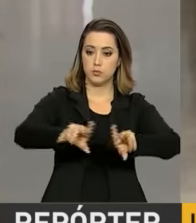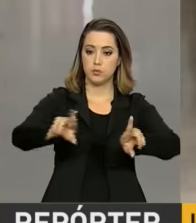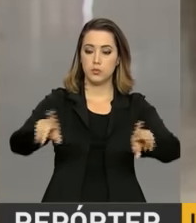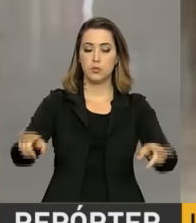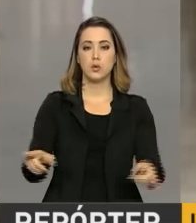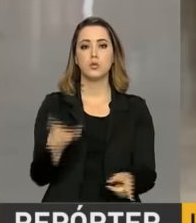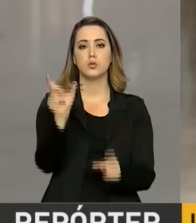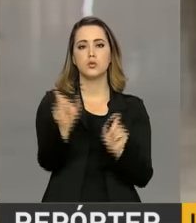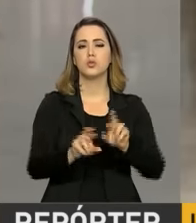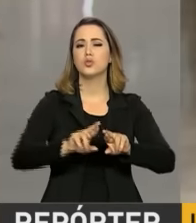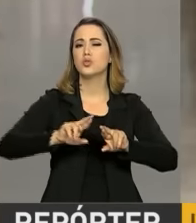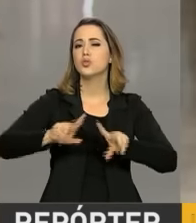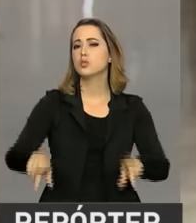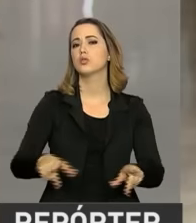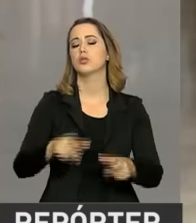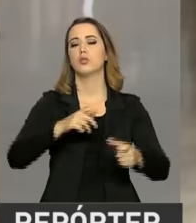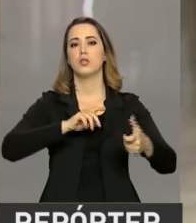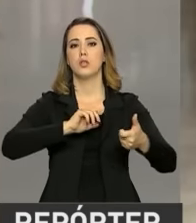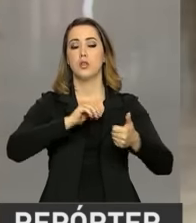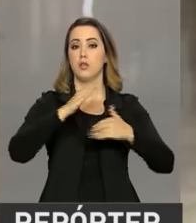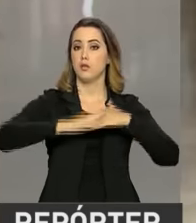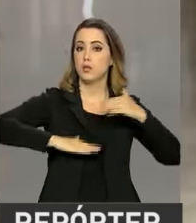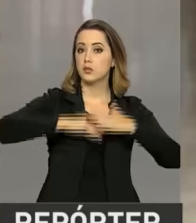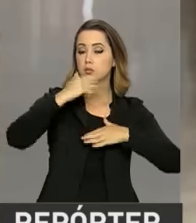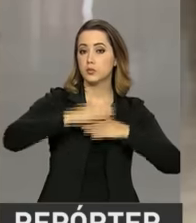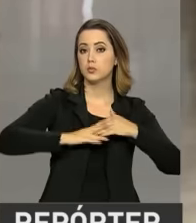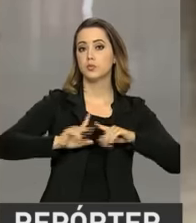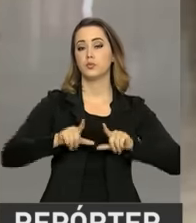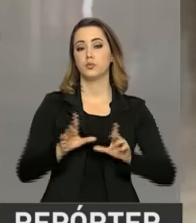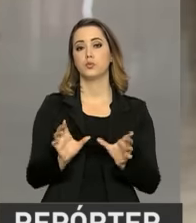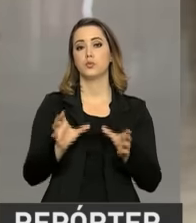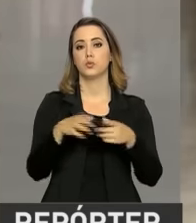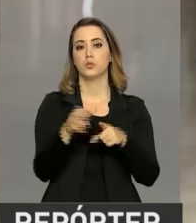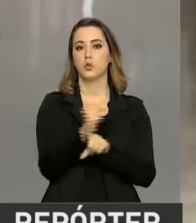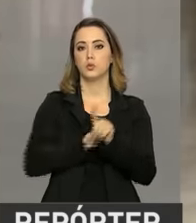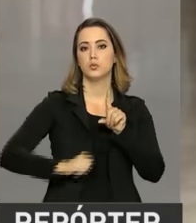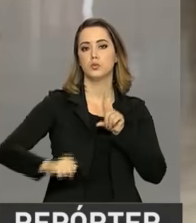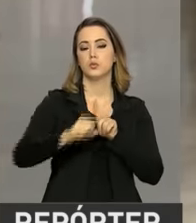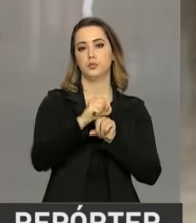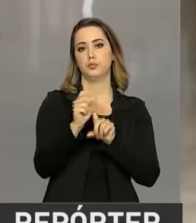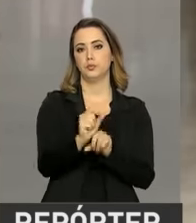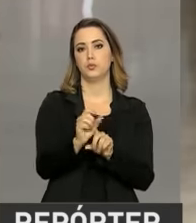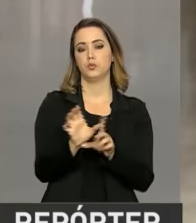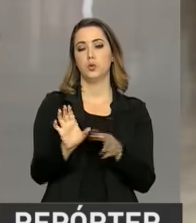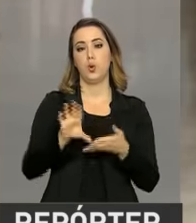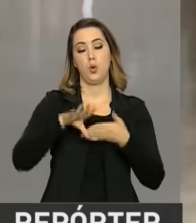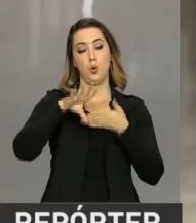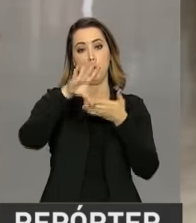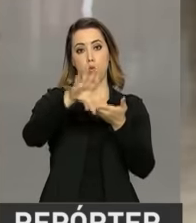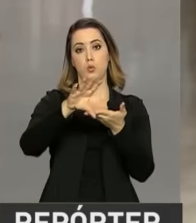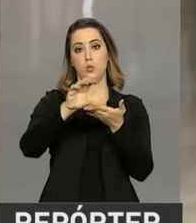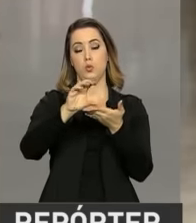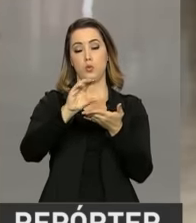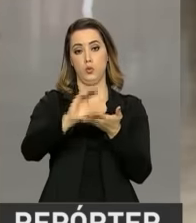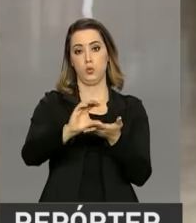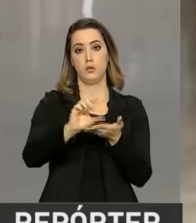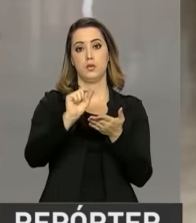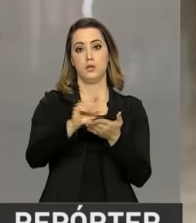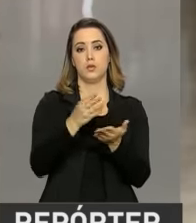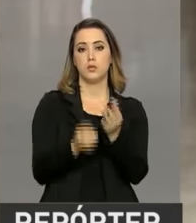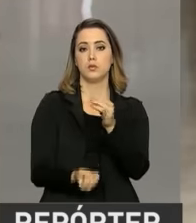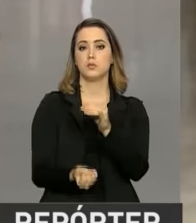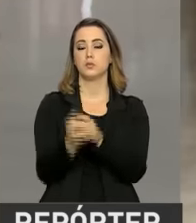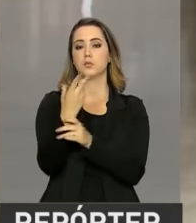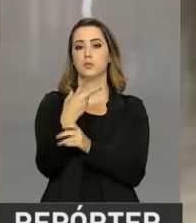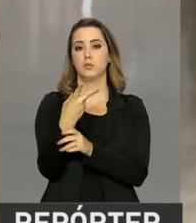artistas, intelectuais, esportistas e outros integrantes da sociedade civil. O Conselhão, como é conhecido o grupo, foi criado em